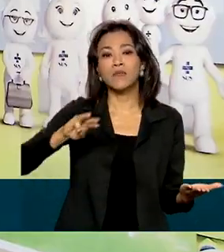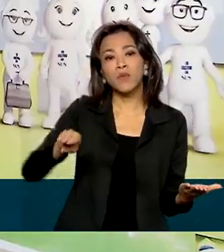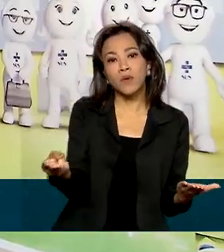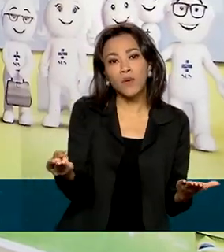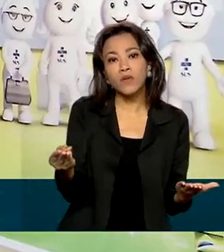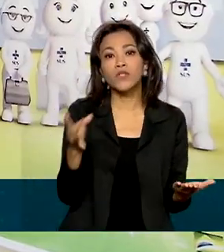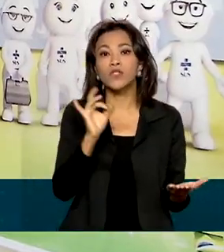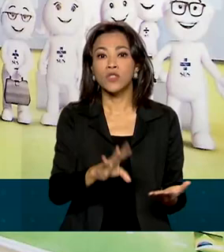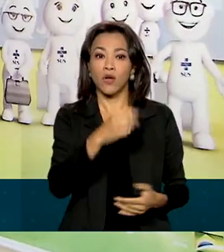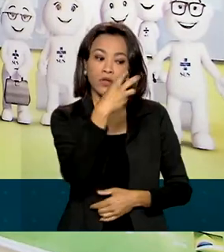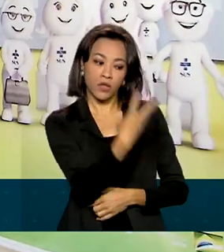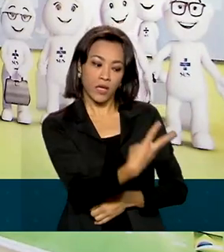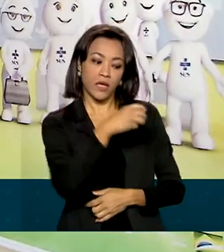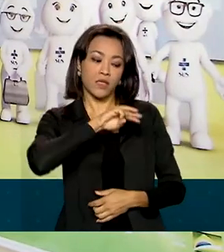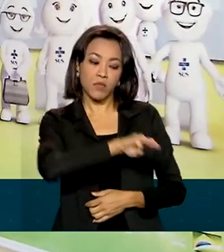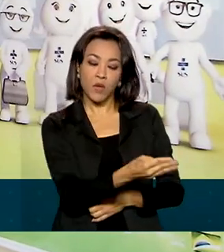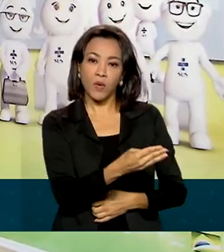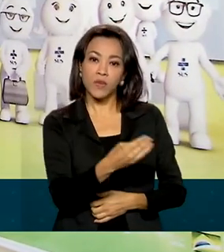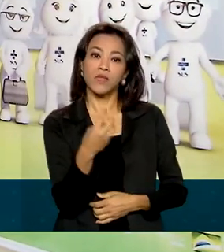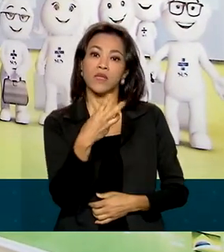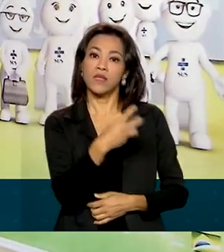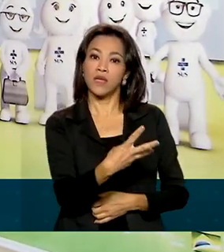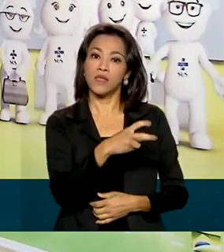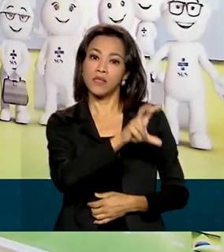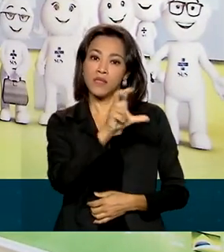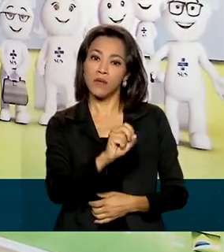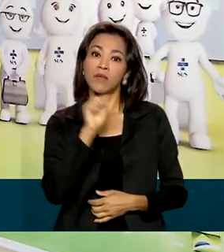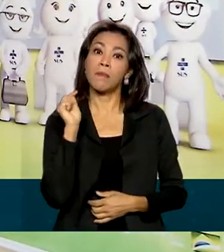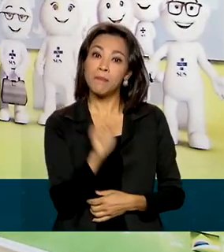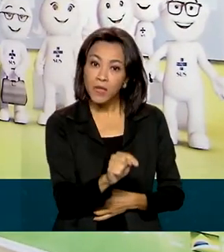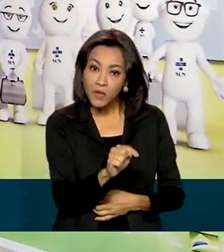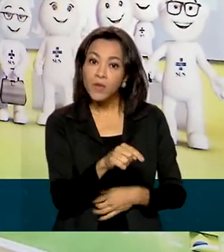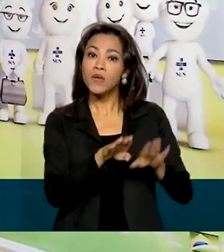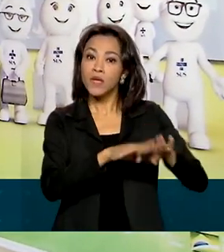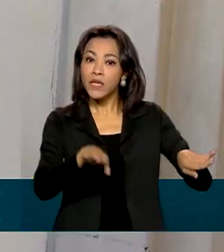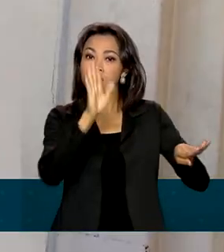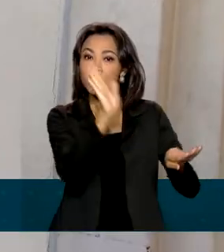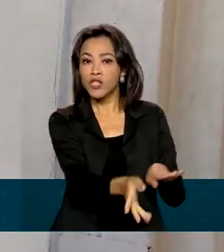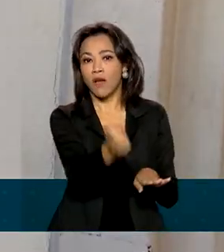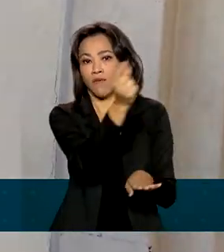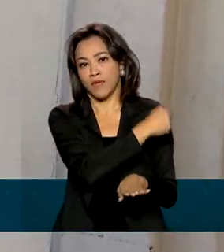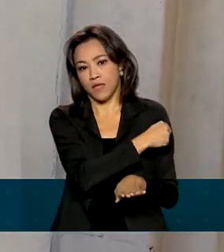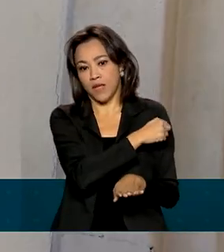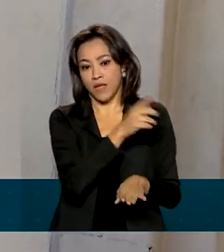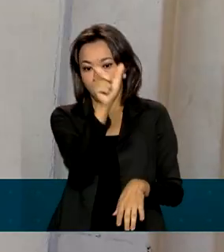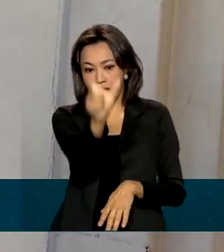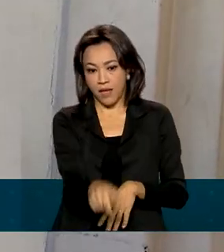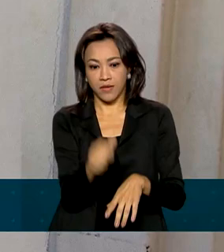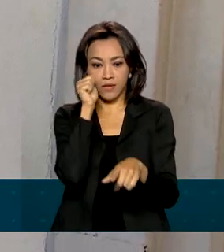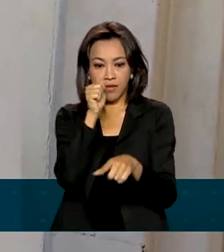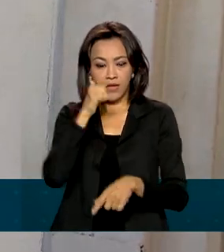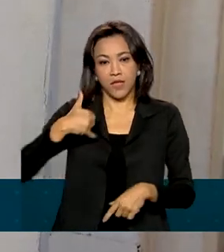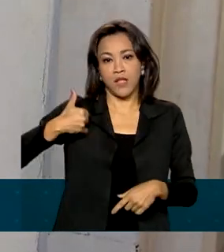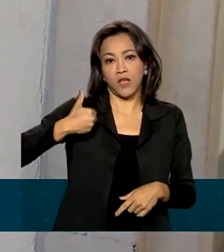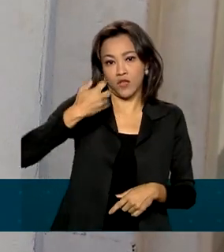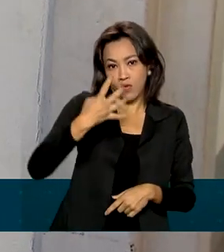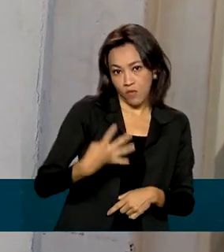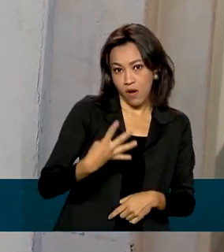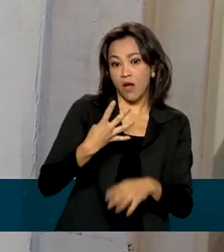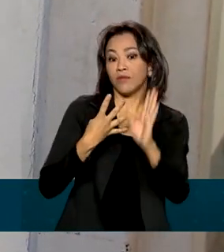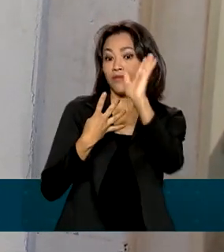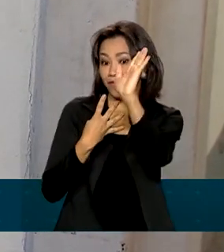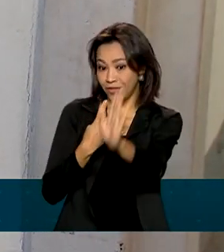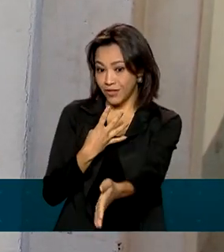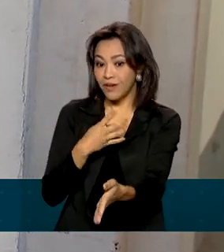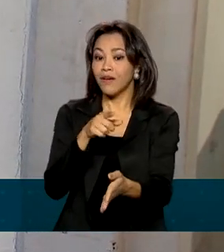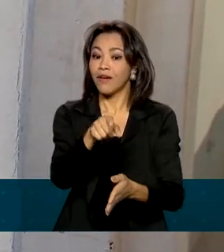apenas 3 milhões e 350 mil crianças foram imunizadas. Mayumi, de 4 anos, já contribuiu